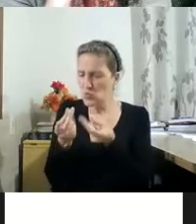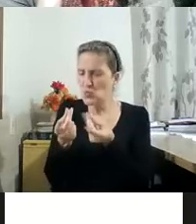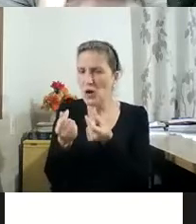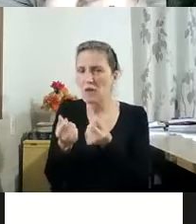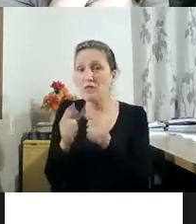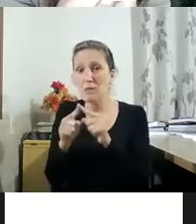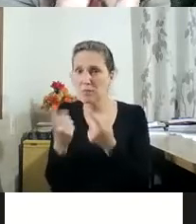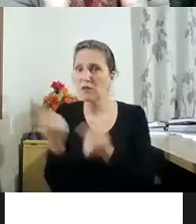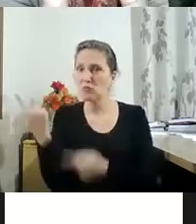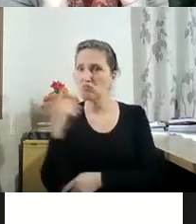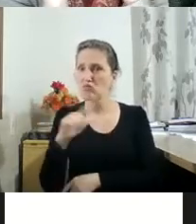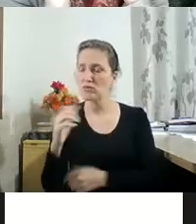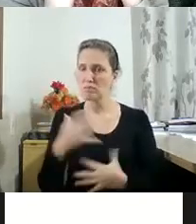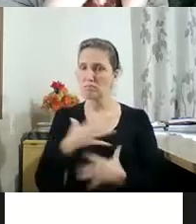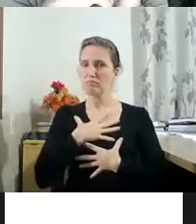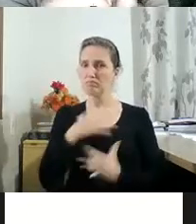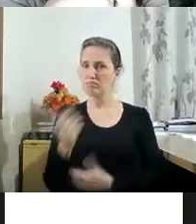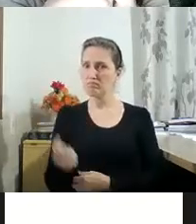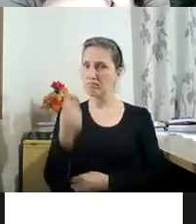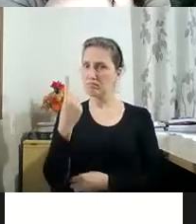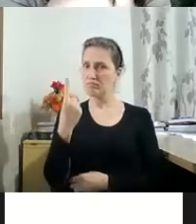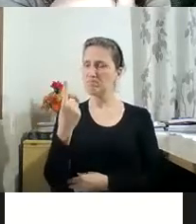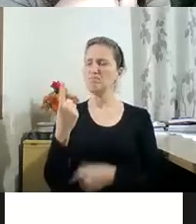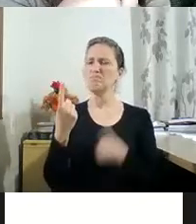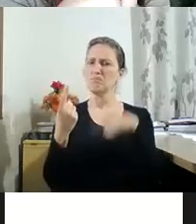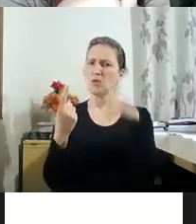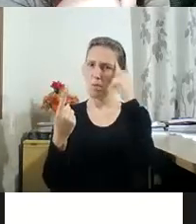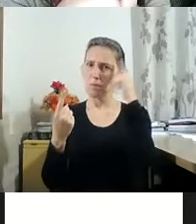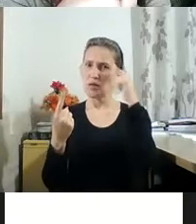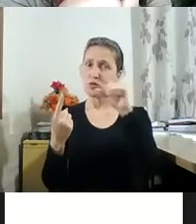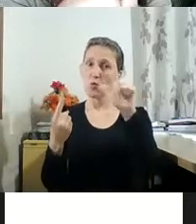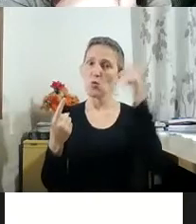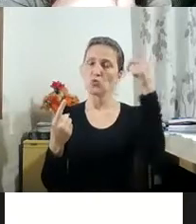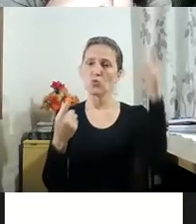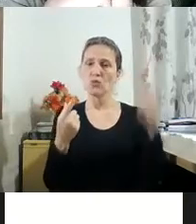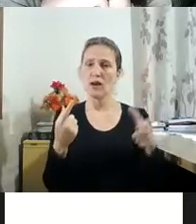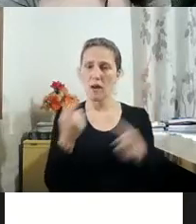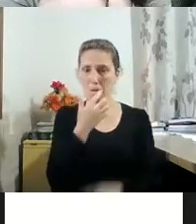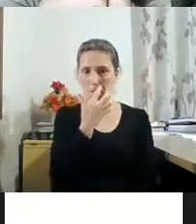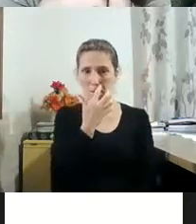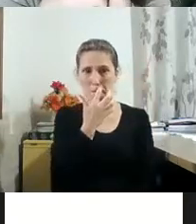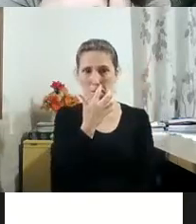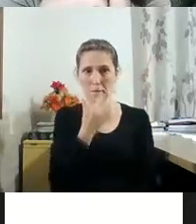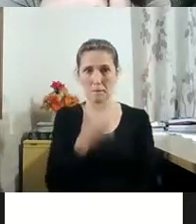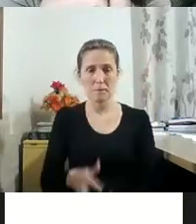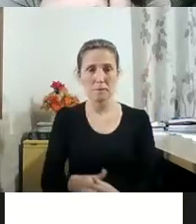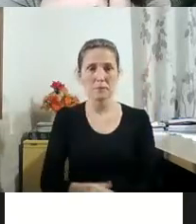algo muito sutil, mas que nos leva para um outro universo. Não, somente